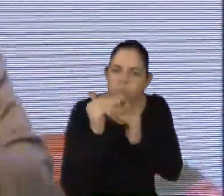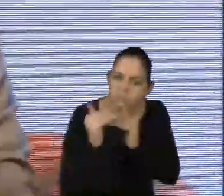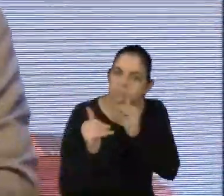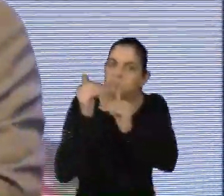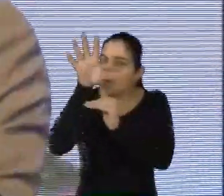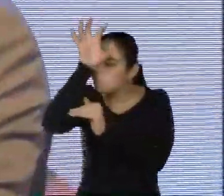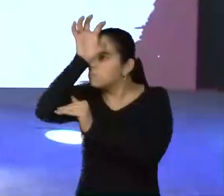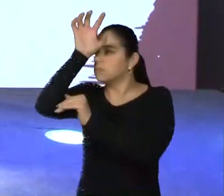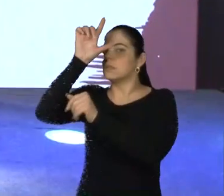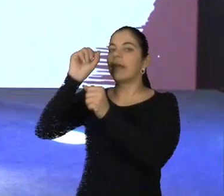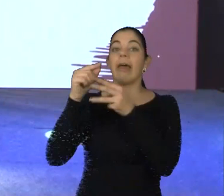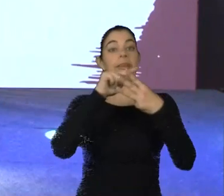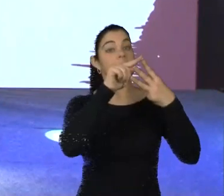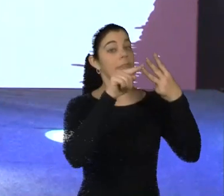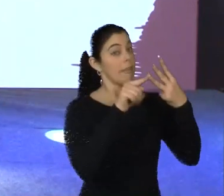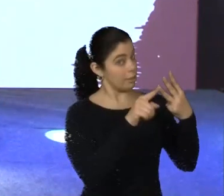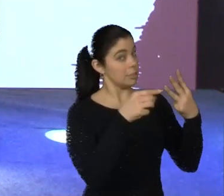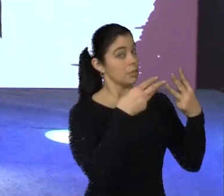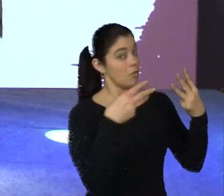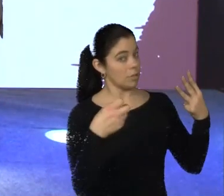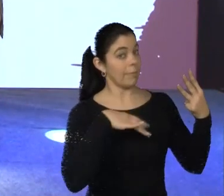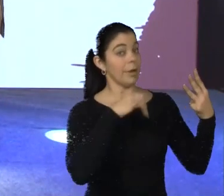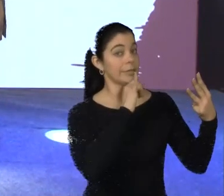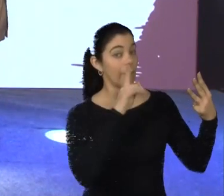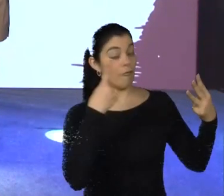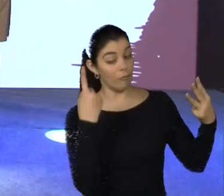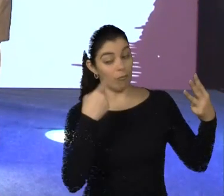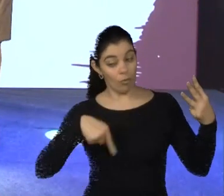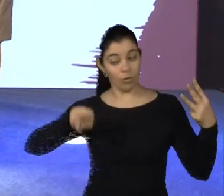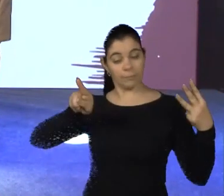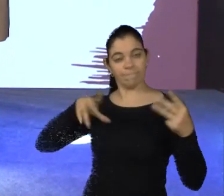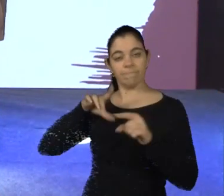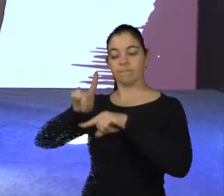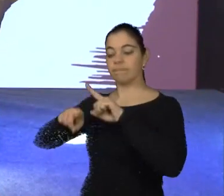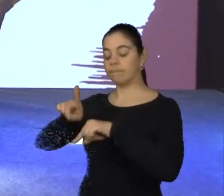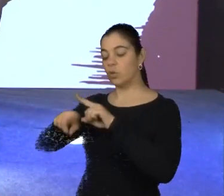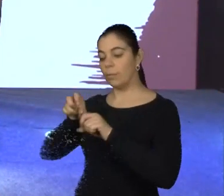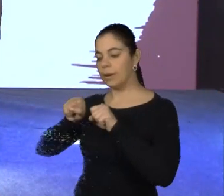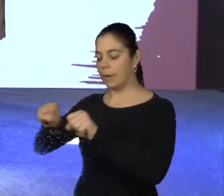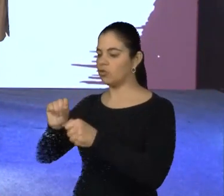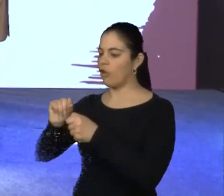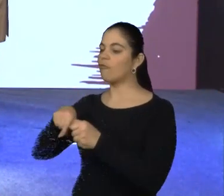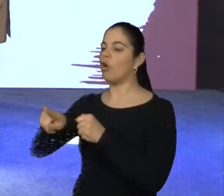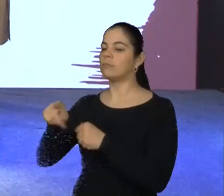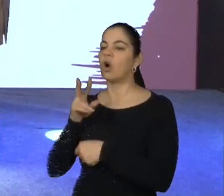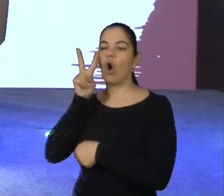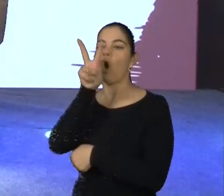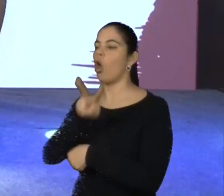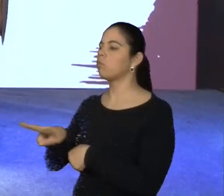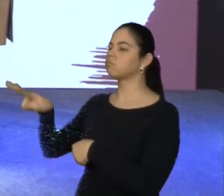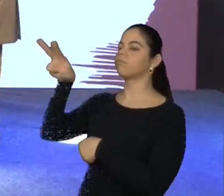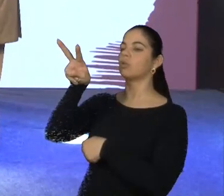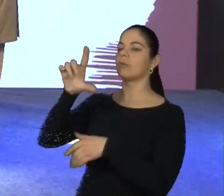consiste de três etapas, como se a gente estivesse no supermercado. Primeiro, eu escolho os itens que eu estou querendo, depois eu passo no caixa, com eles impactados,